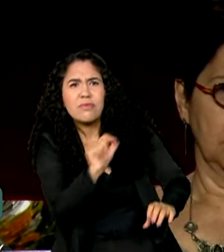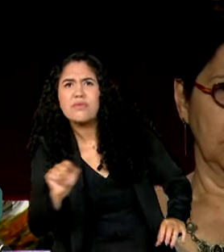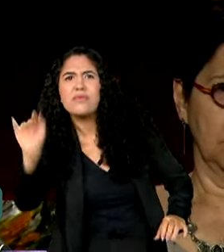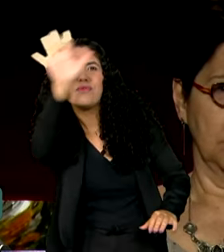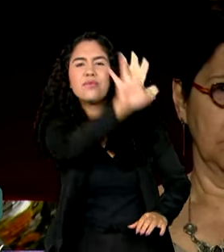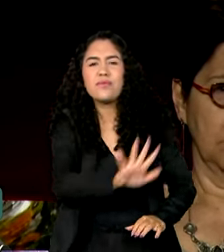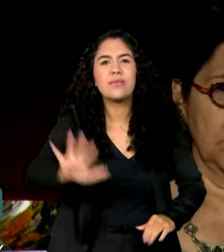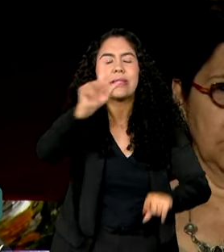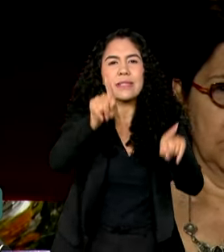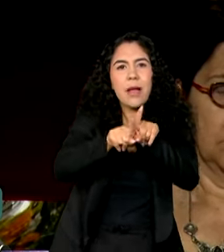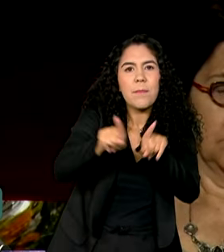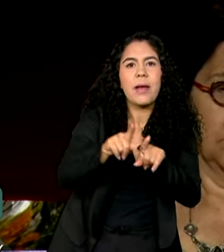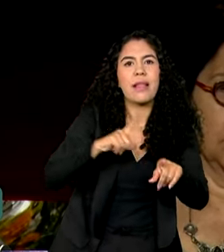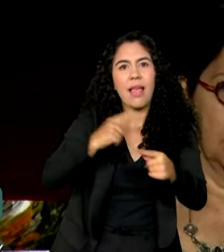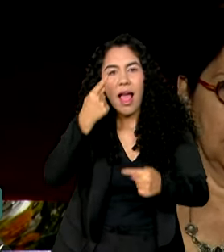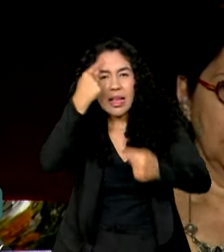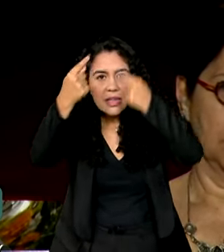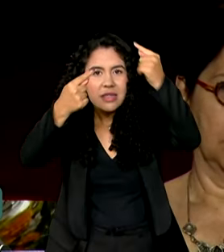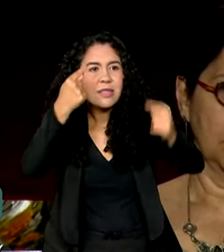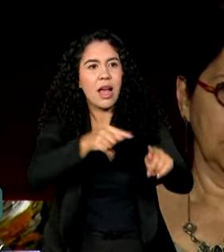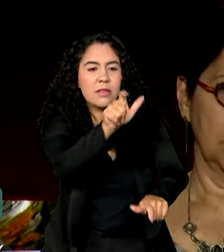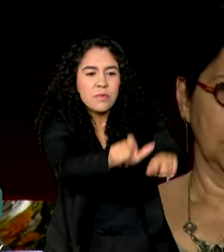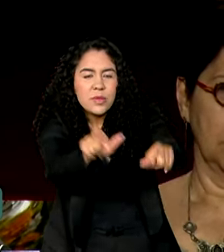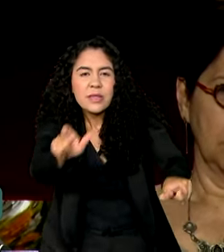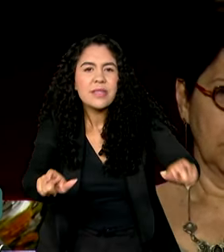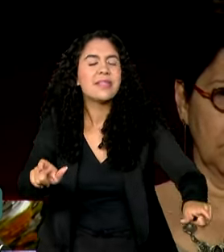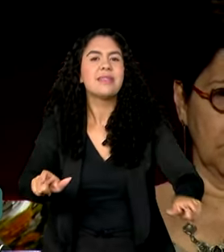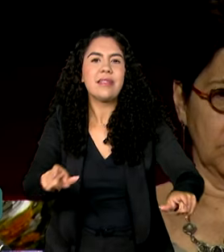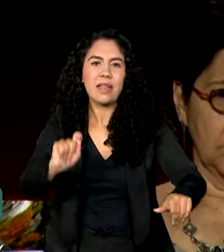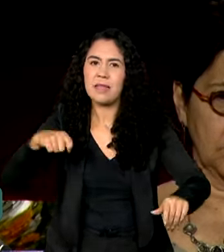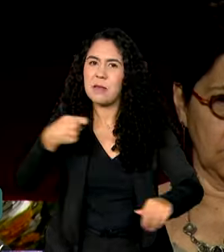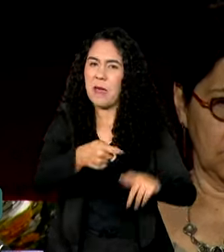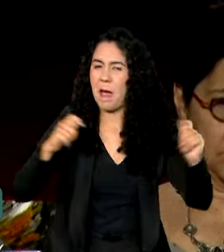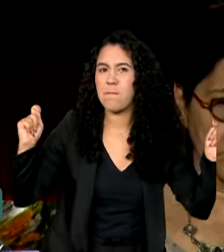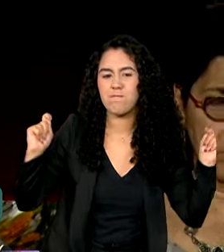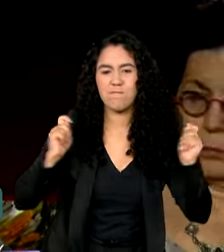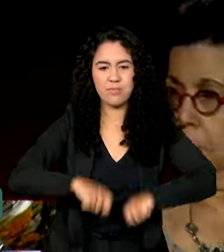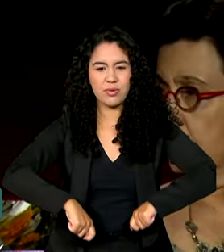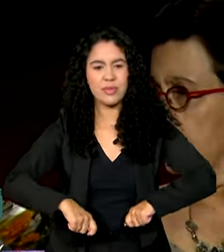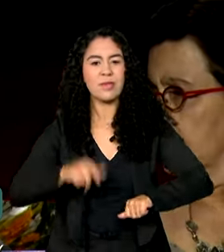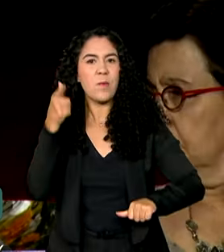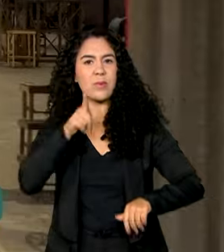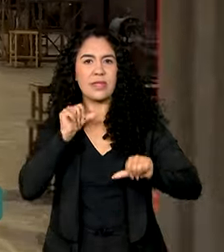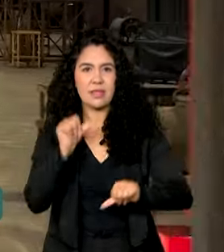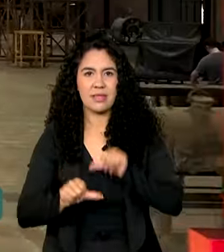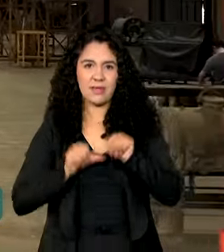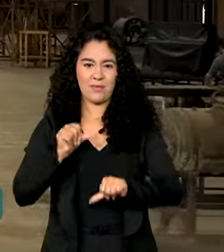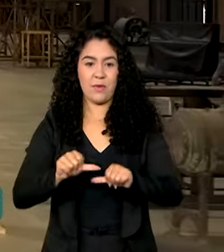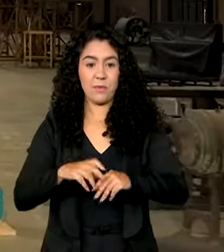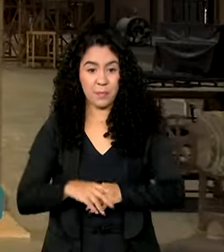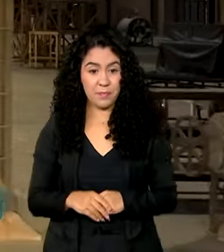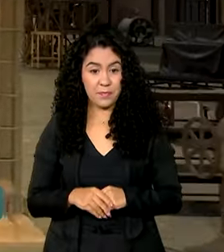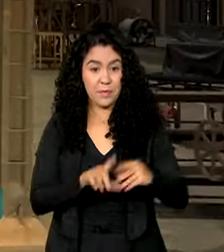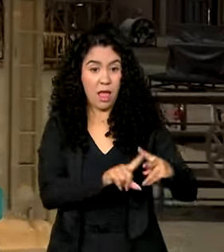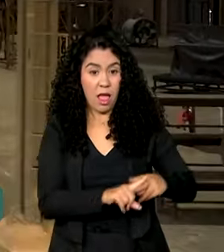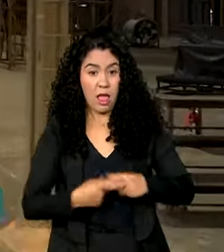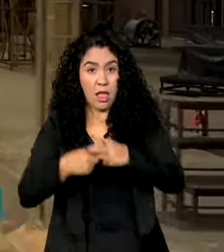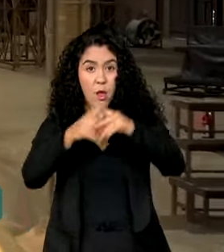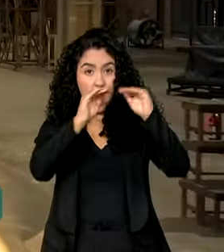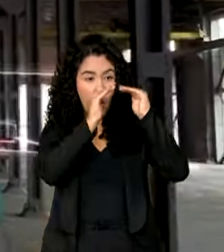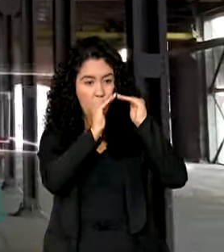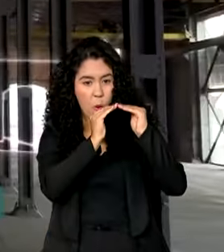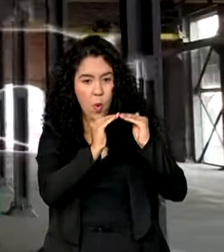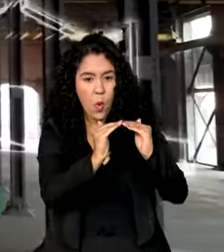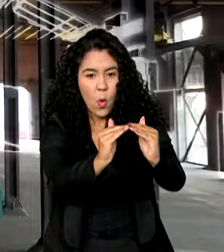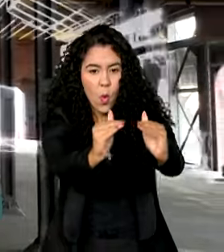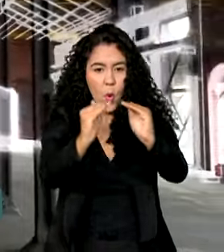tem na criatividade da nossa gente uma das suas maiores potências de transformação. A recuperação do Armazém Utopia